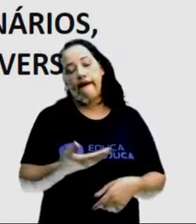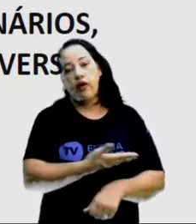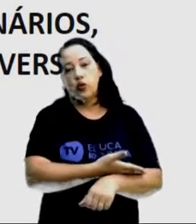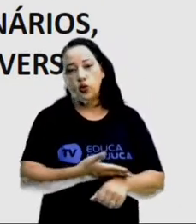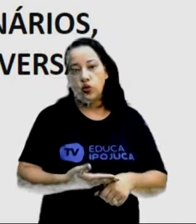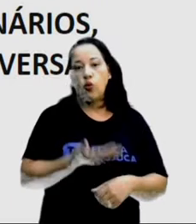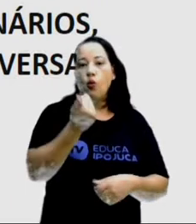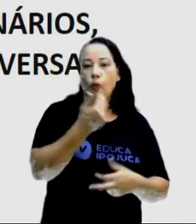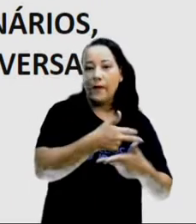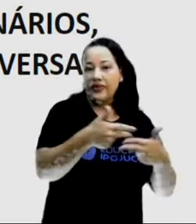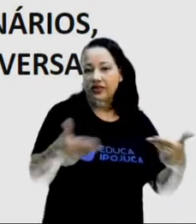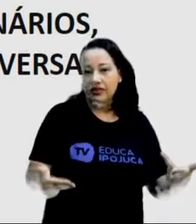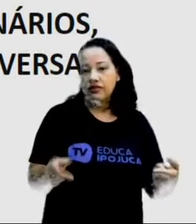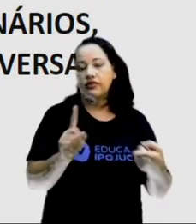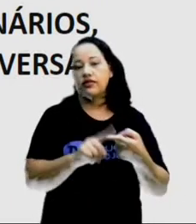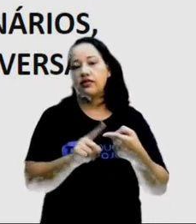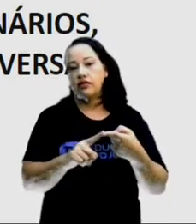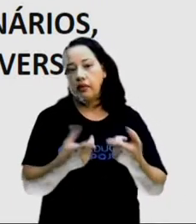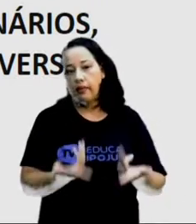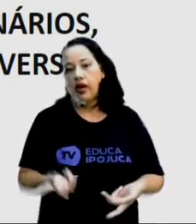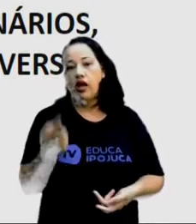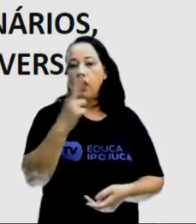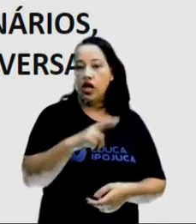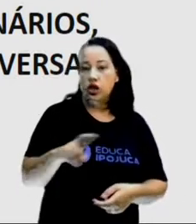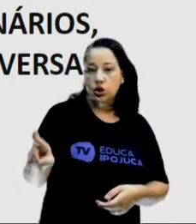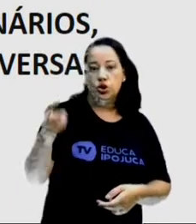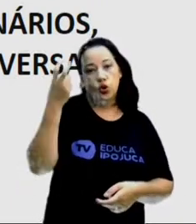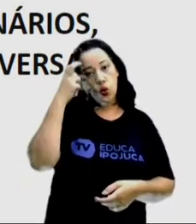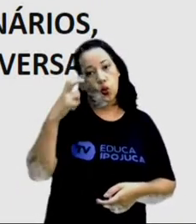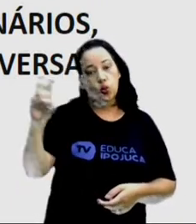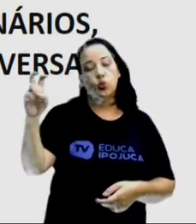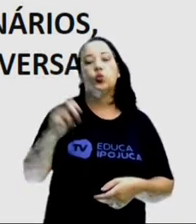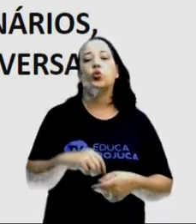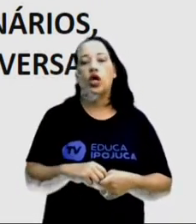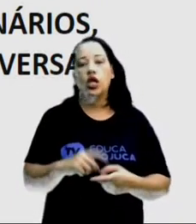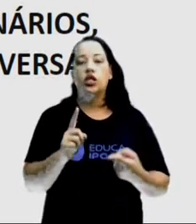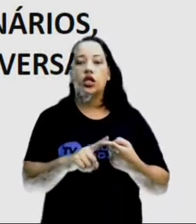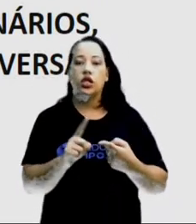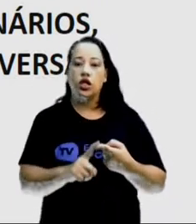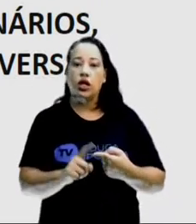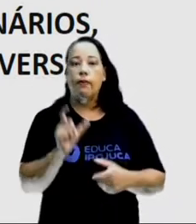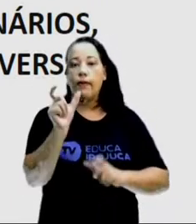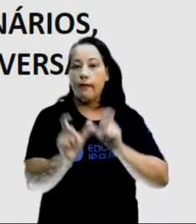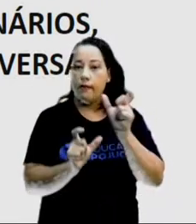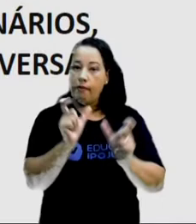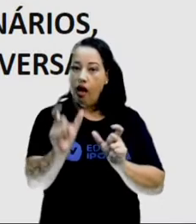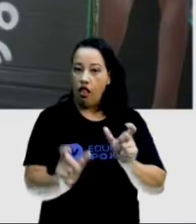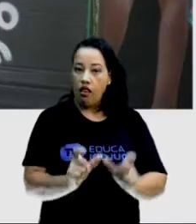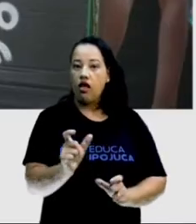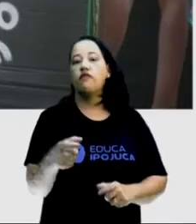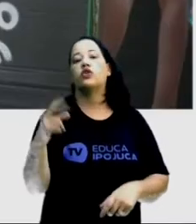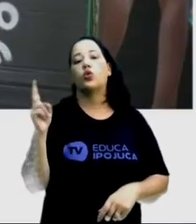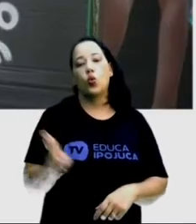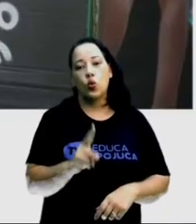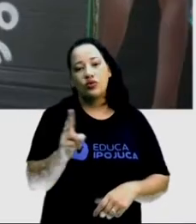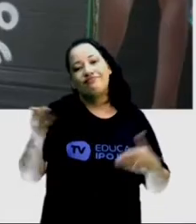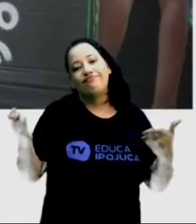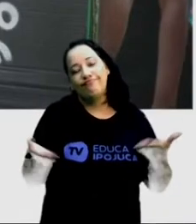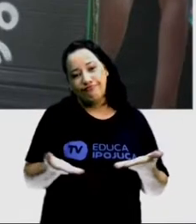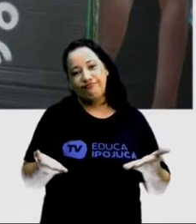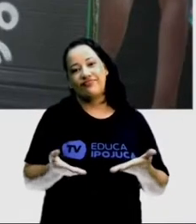manifestações culturais e religiosas, além de diversas palavras que usamos no nosso dia a dia.